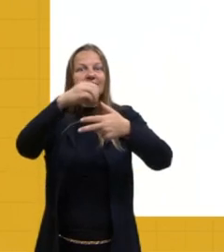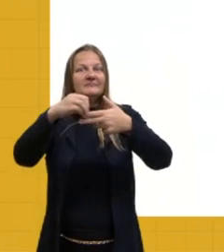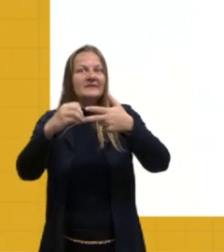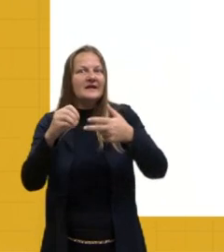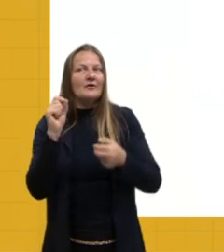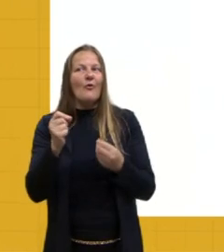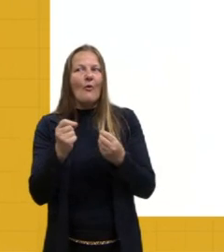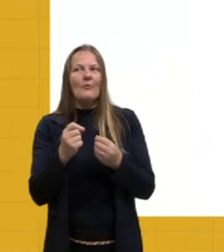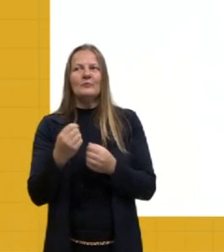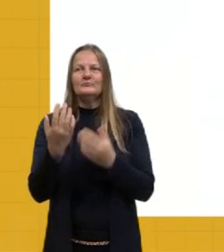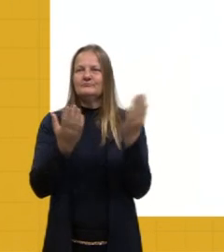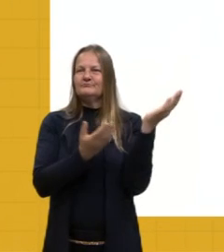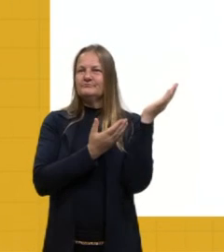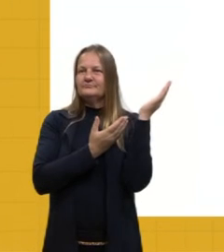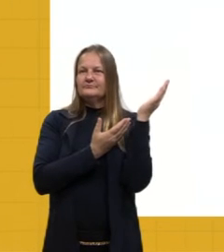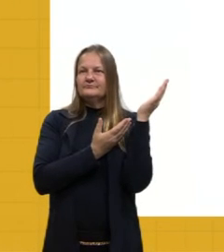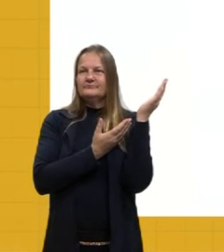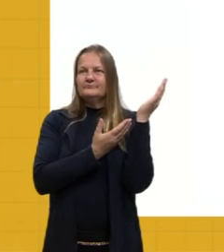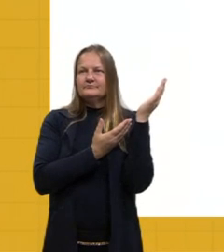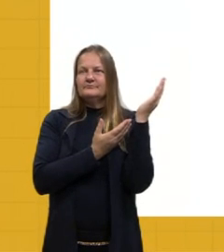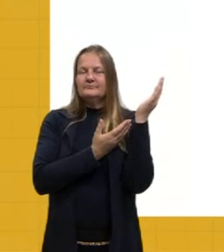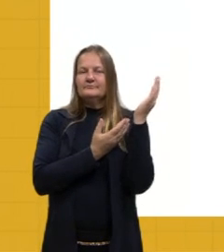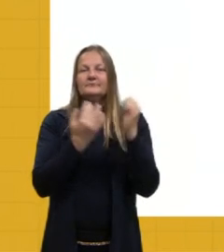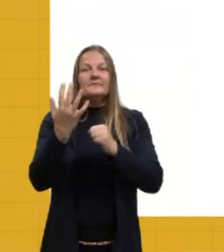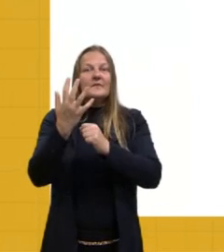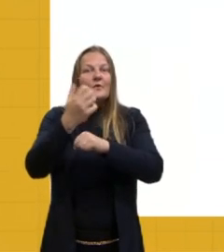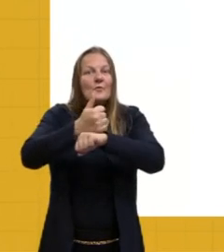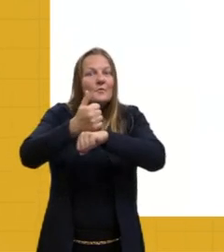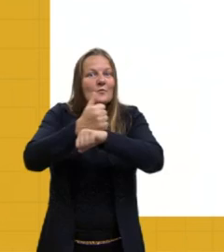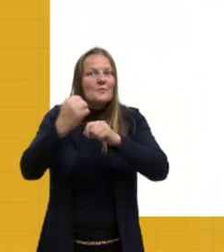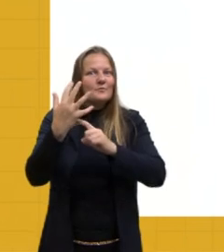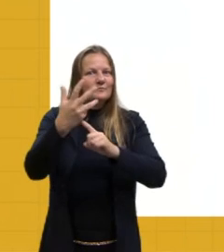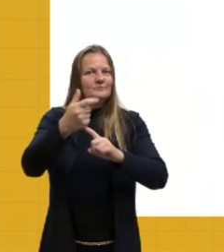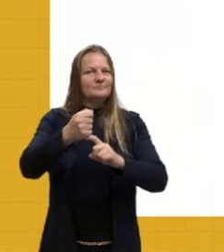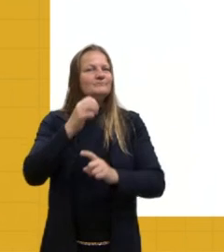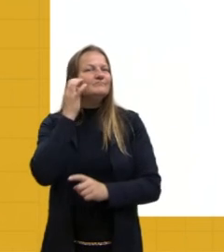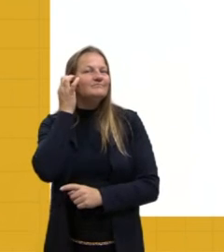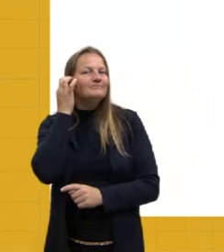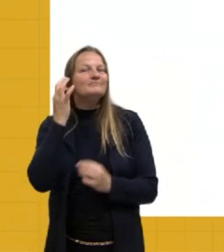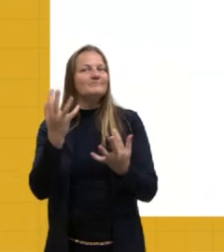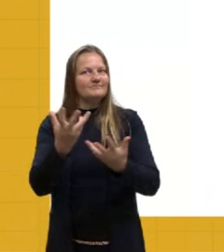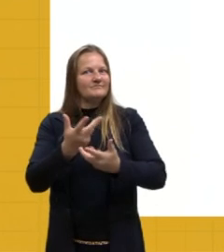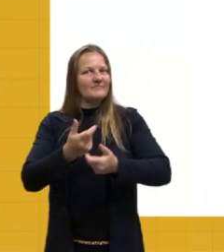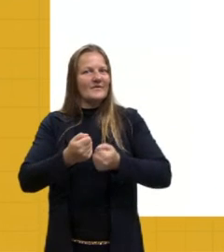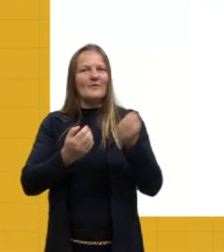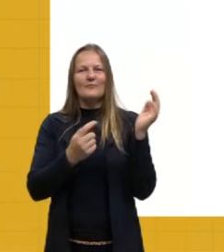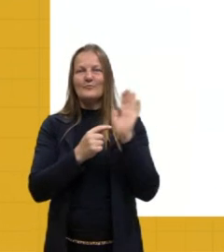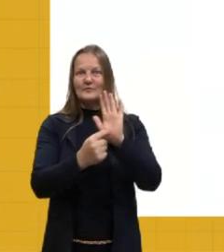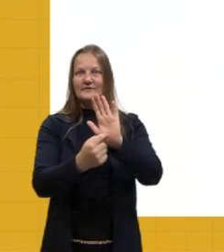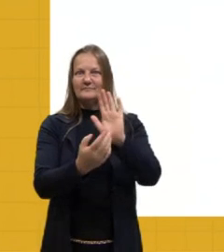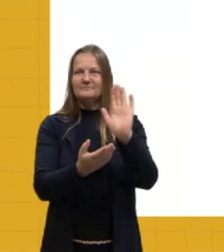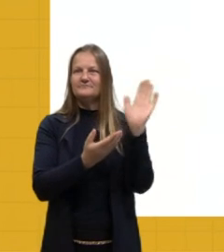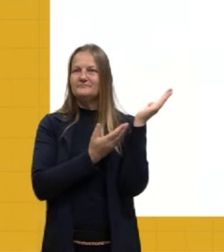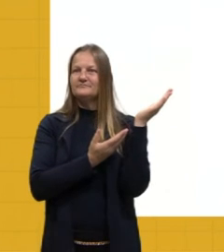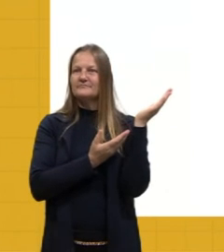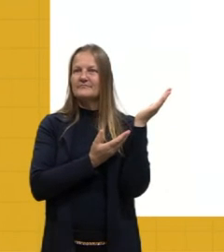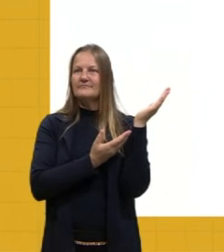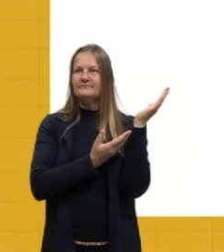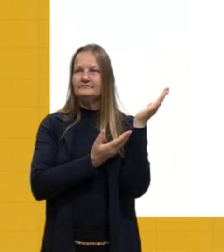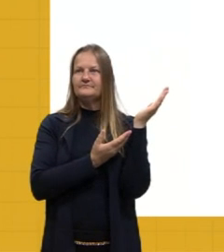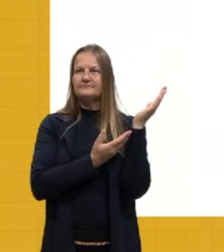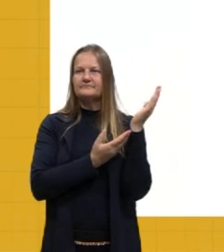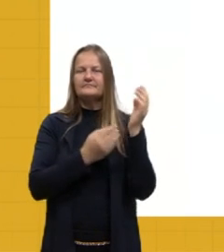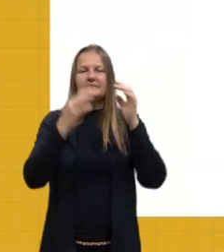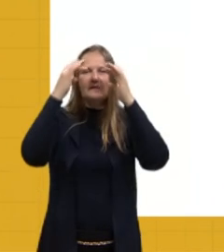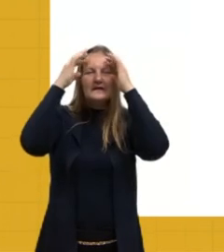Um artista maravilhoso aparecendo aqui para nós também. E vamos lá. Inspirada em